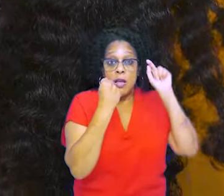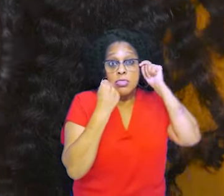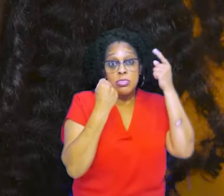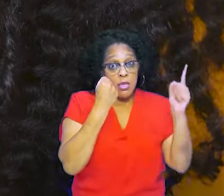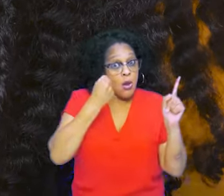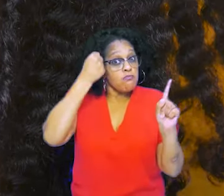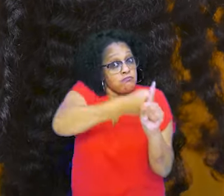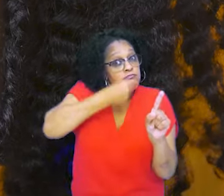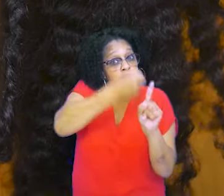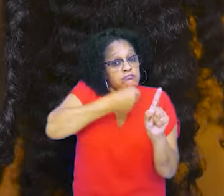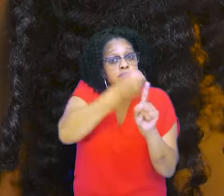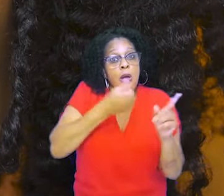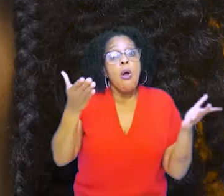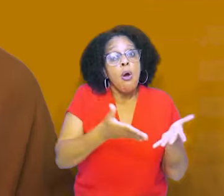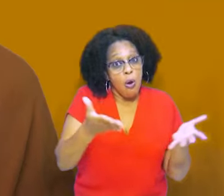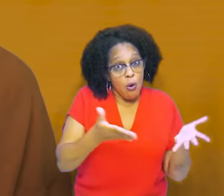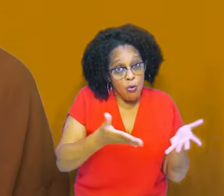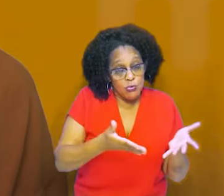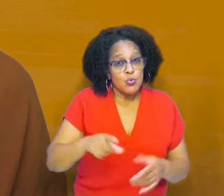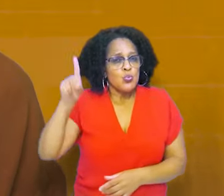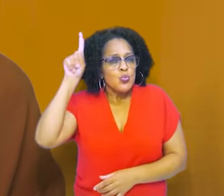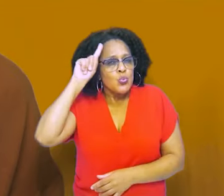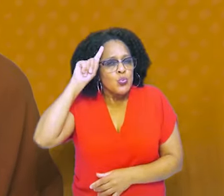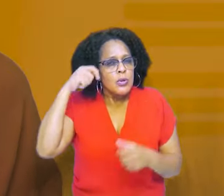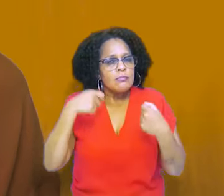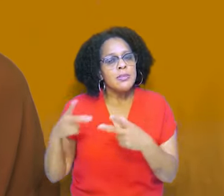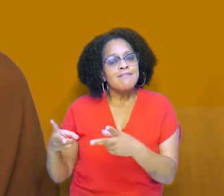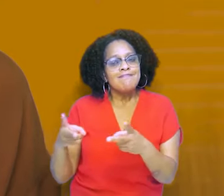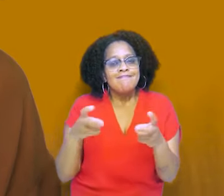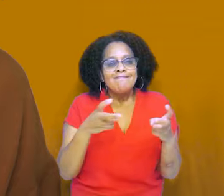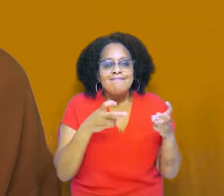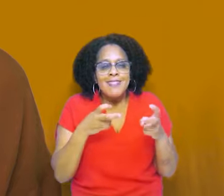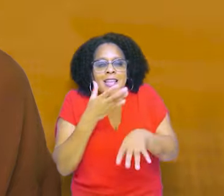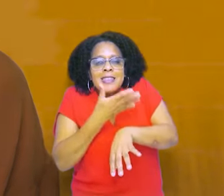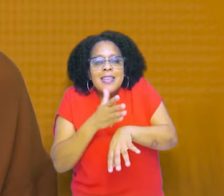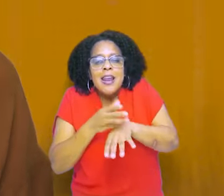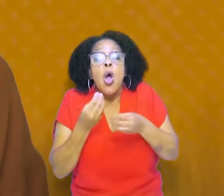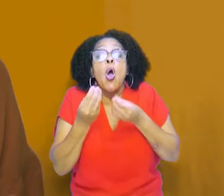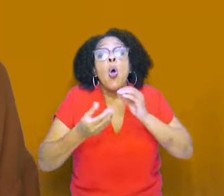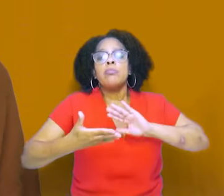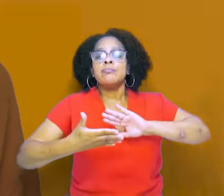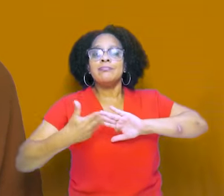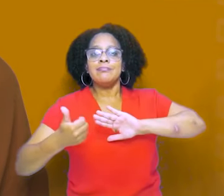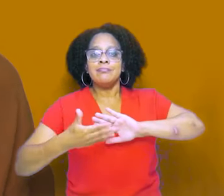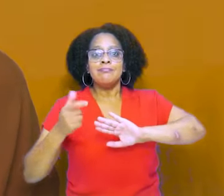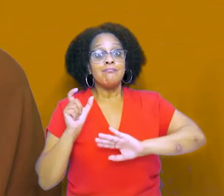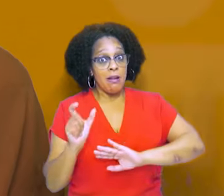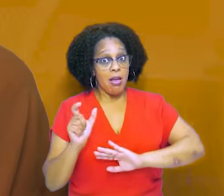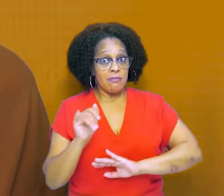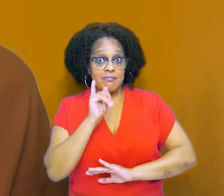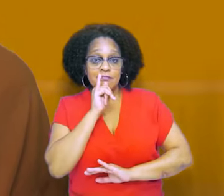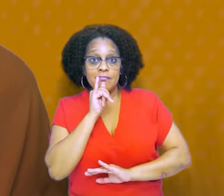manutenção do racismo na nossa sociedade. Nós precisamos realizar um exercício diário de substituir e